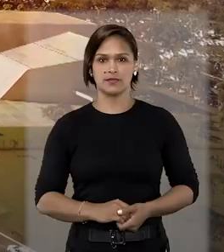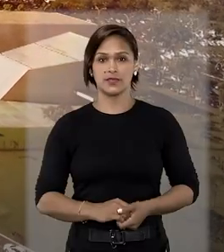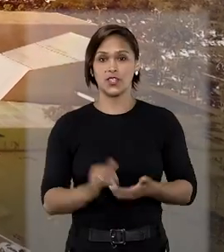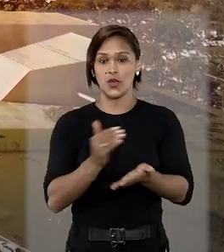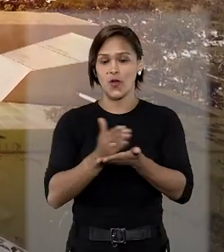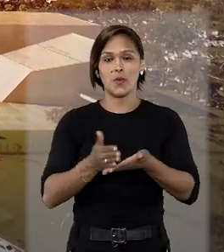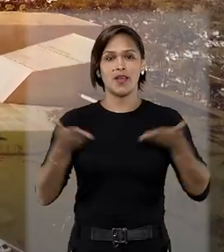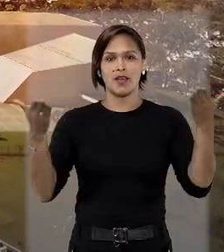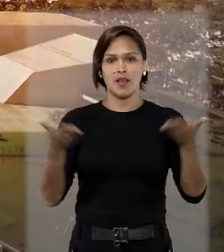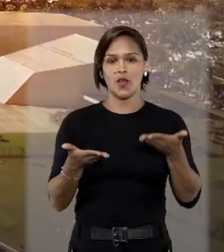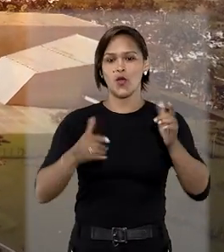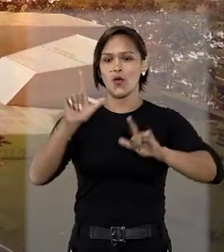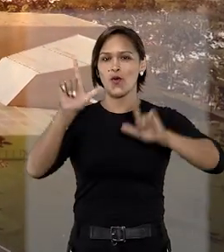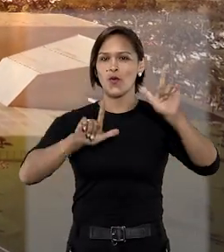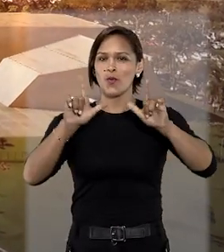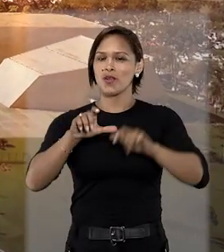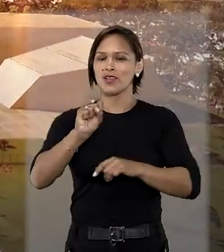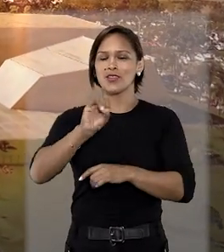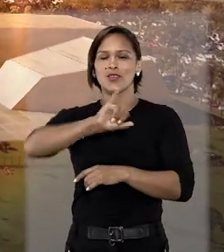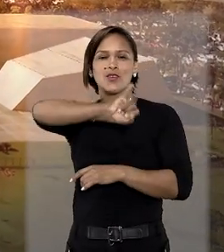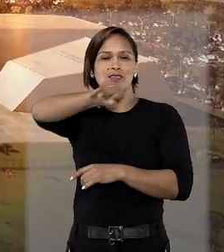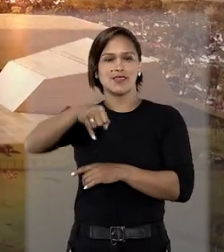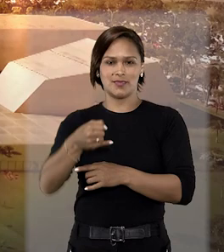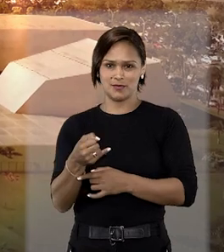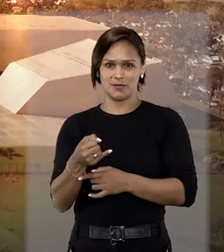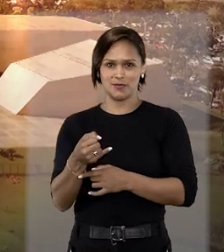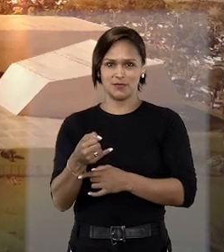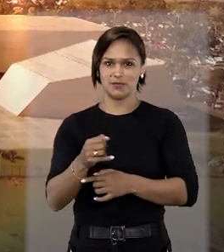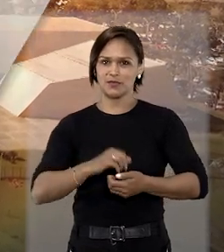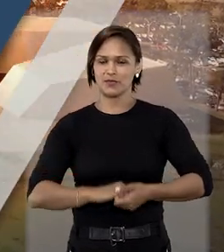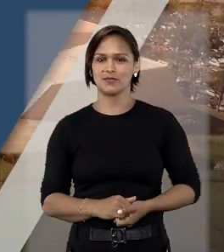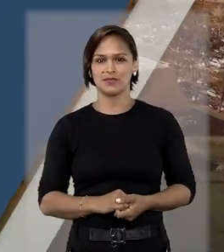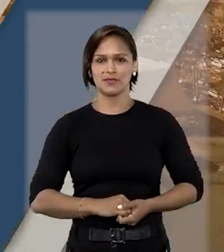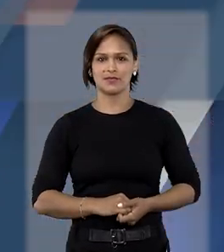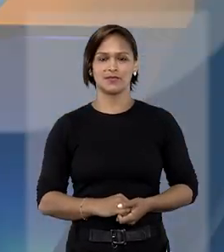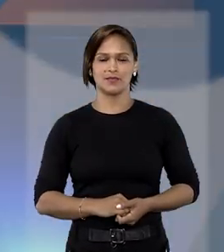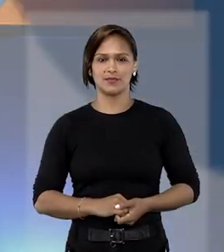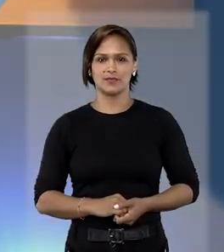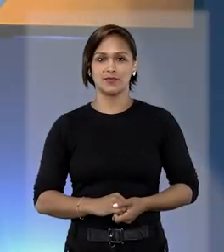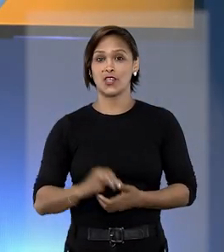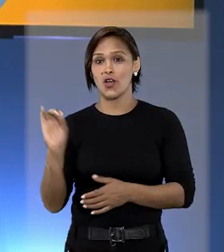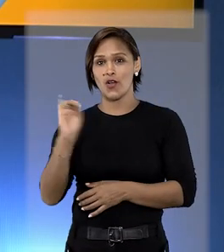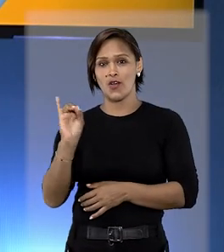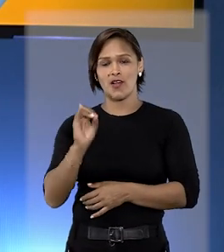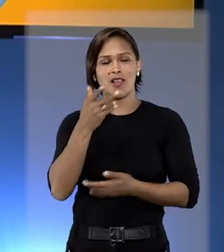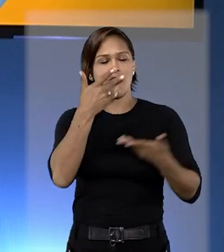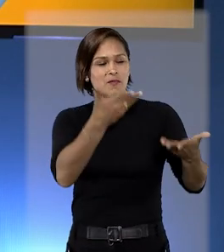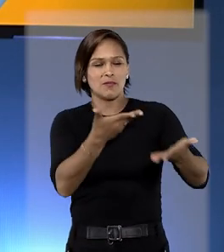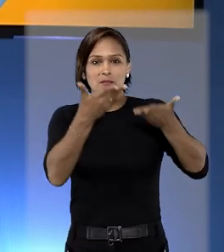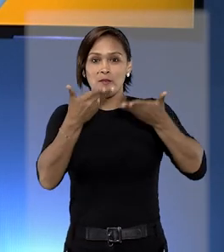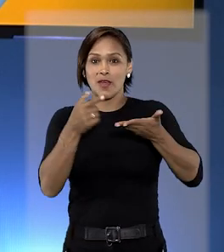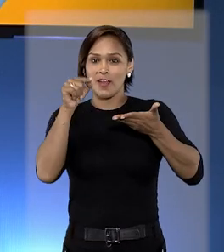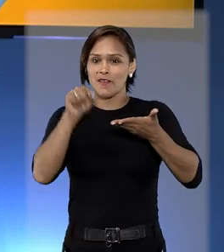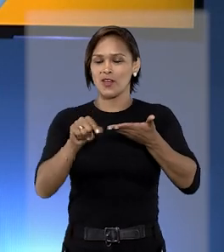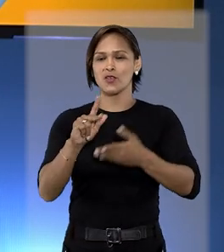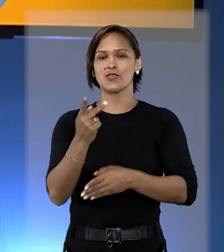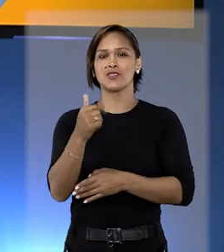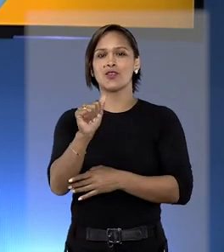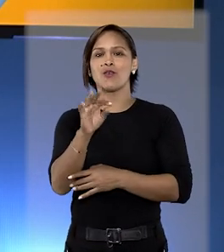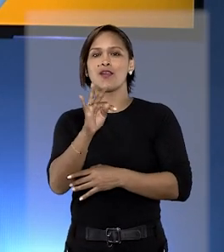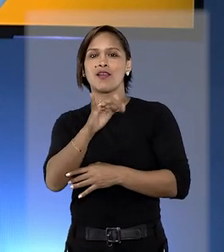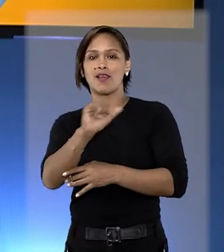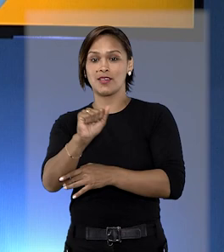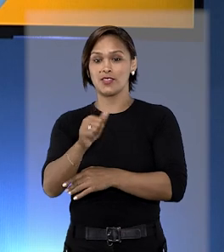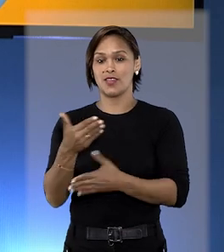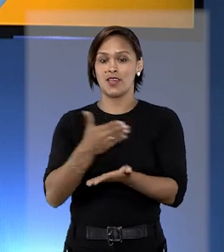Começa agora o programa do Superior Tribunal de Justiça. Olá, seja muito bem-vindo. Eu sou